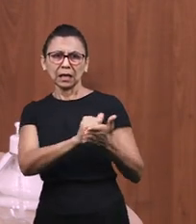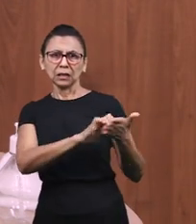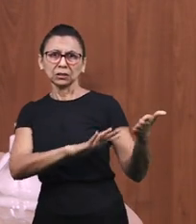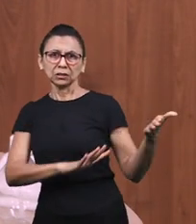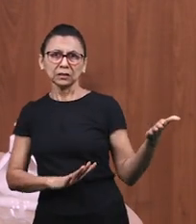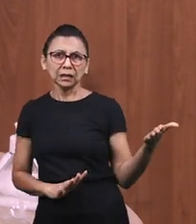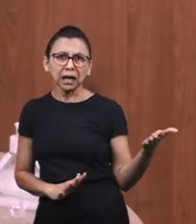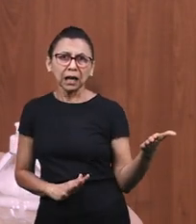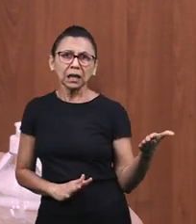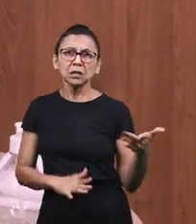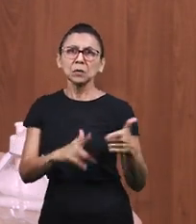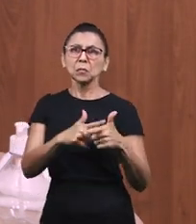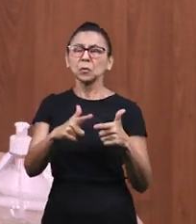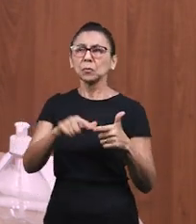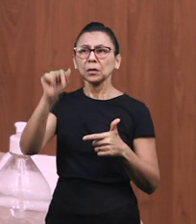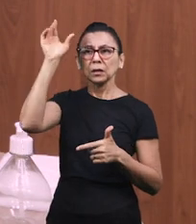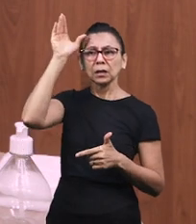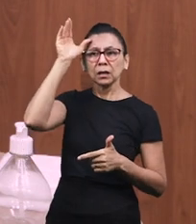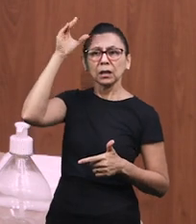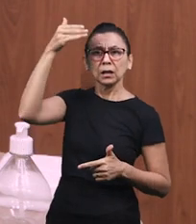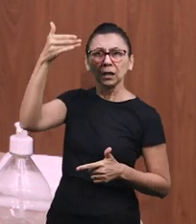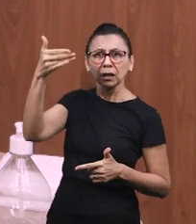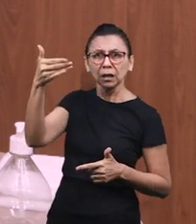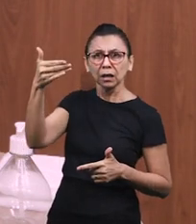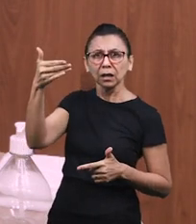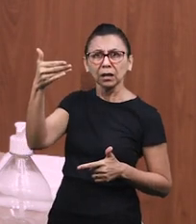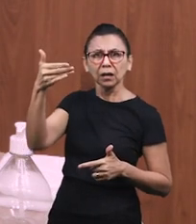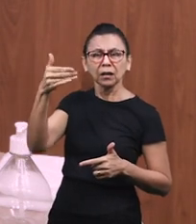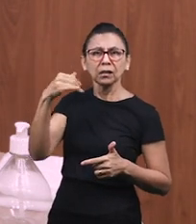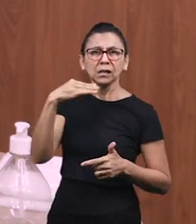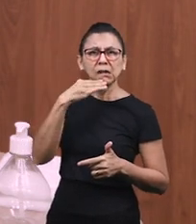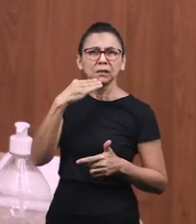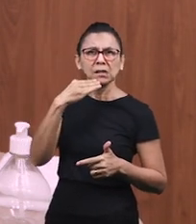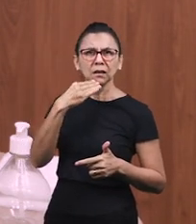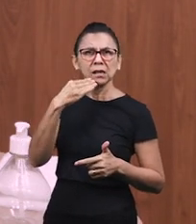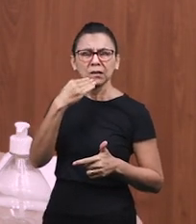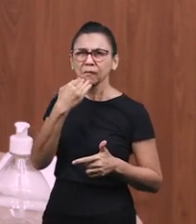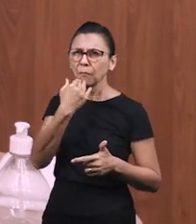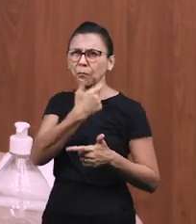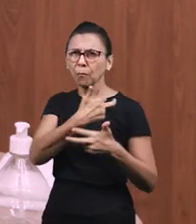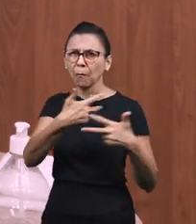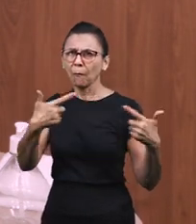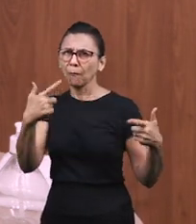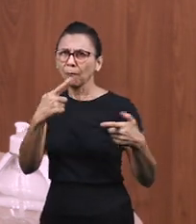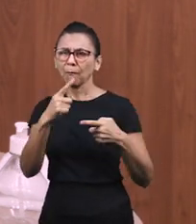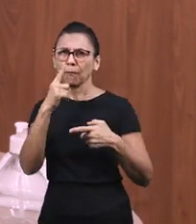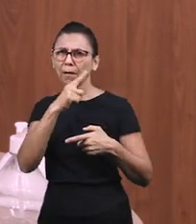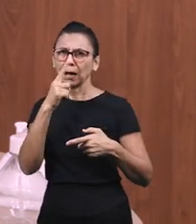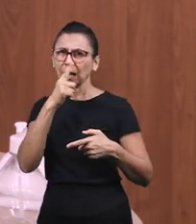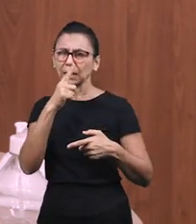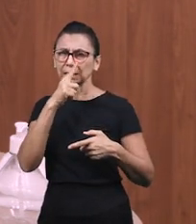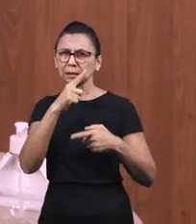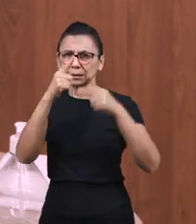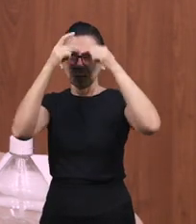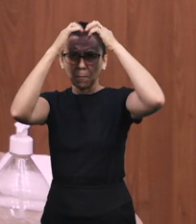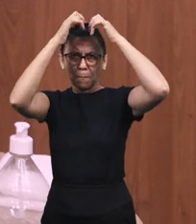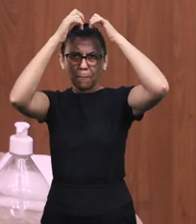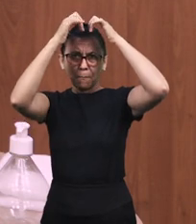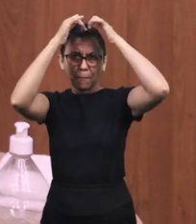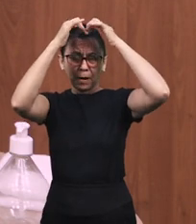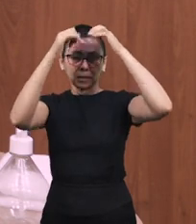tarefas, resolução de problemas, ou seja, muitas falhas em funções executivas. Falando de